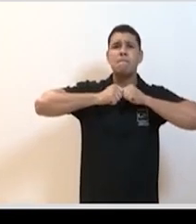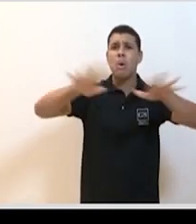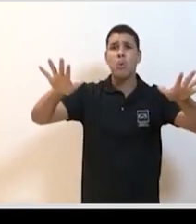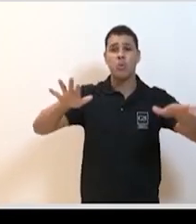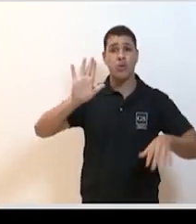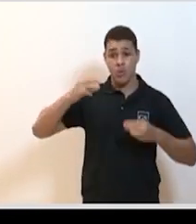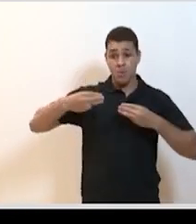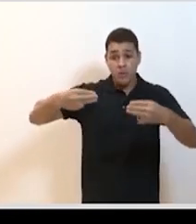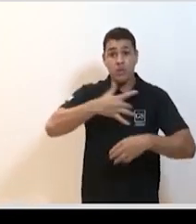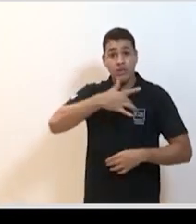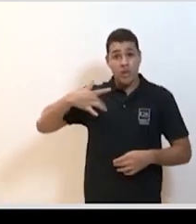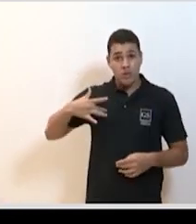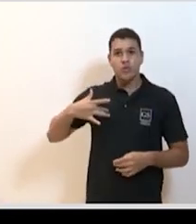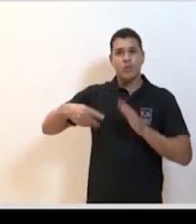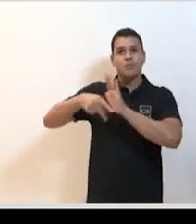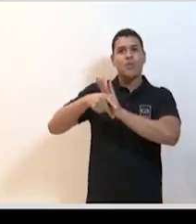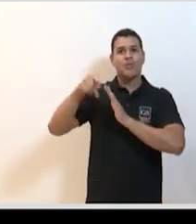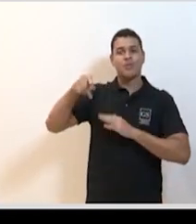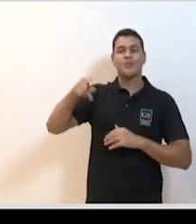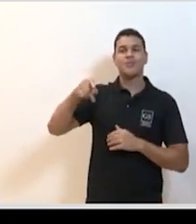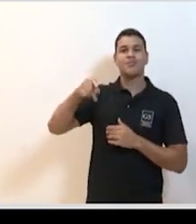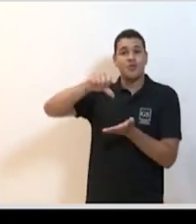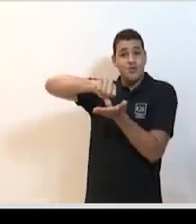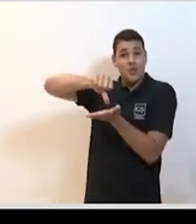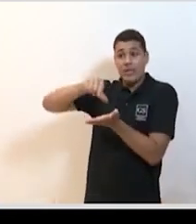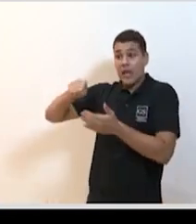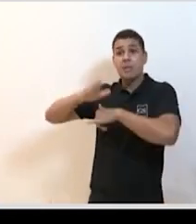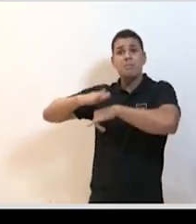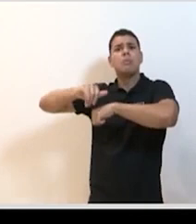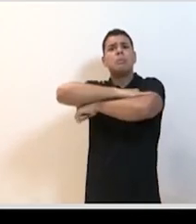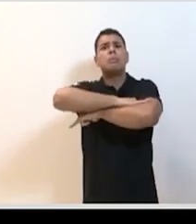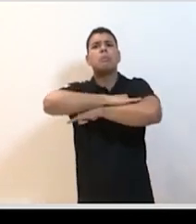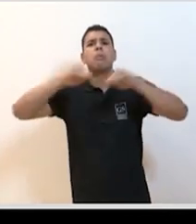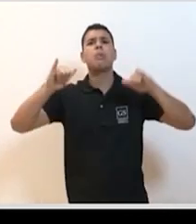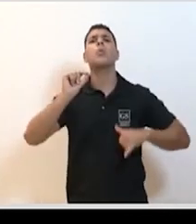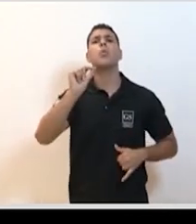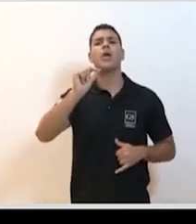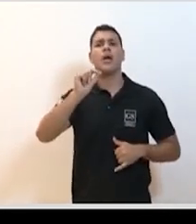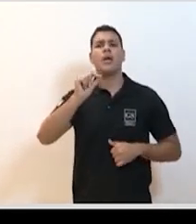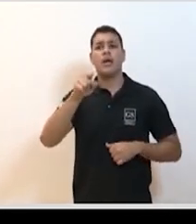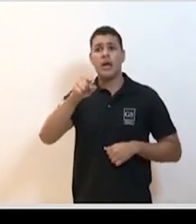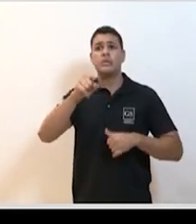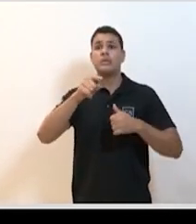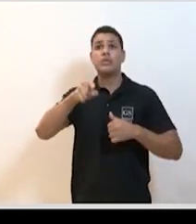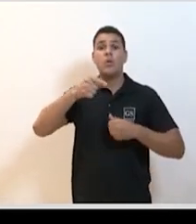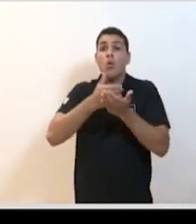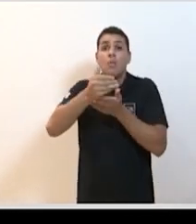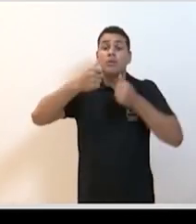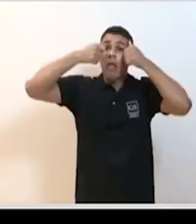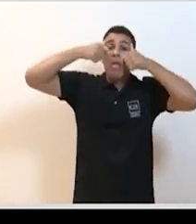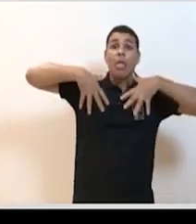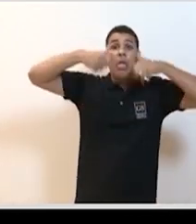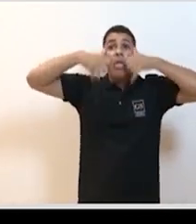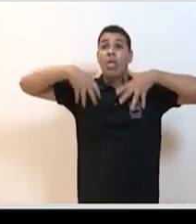ministro da saúde iraniano que durante uma conferência para acalmar a população em rede nacional começou a suar e passar mal e se descobriu